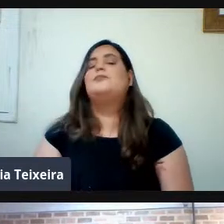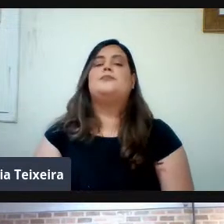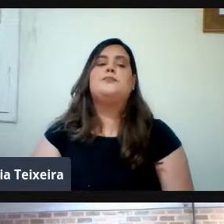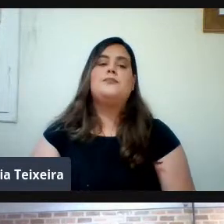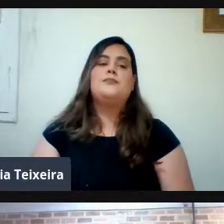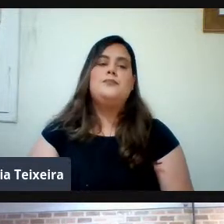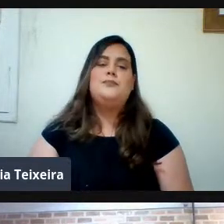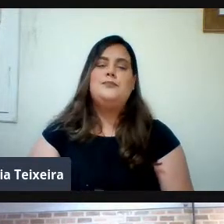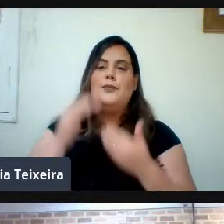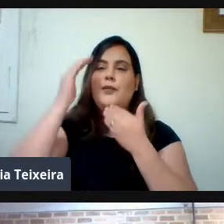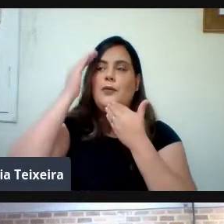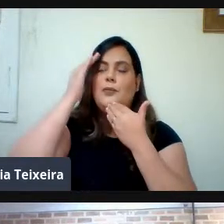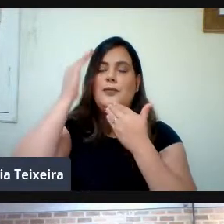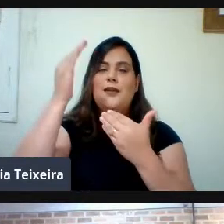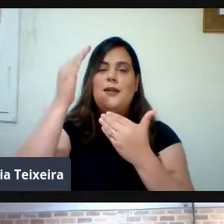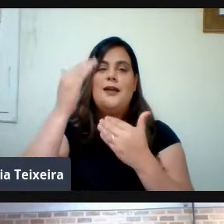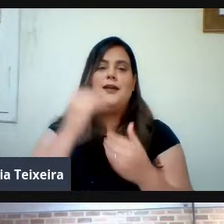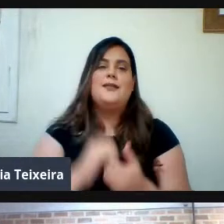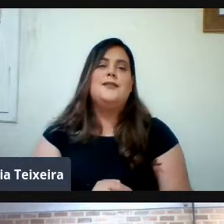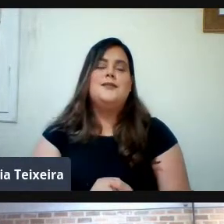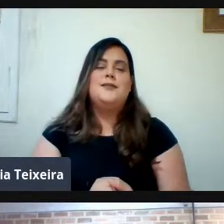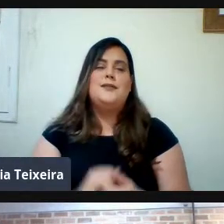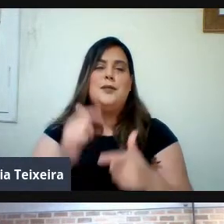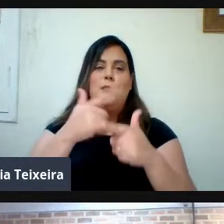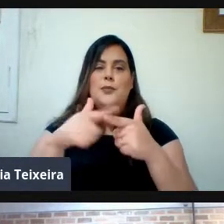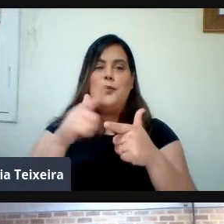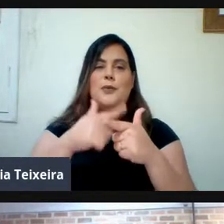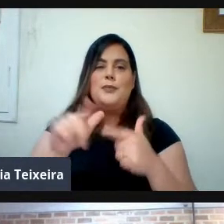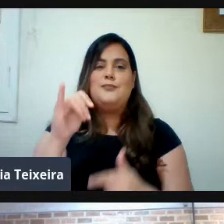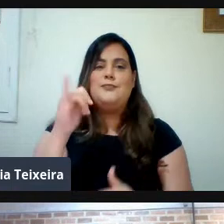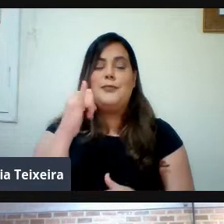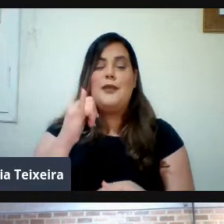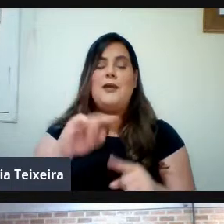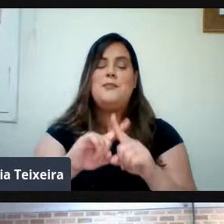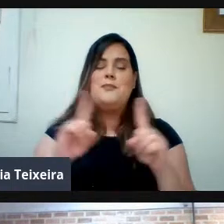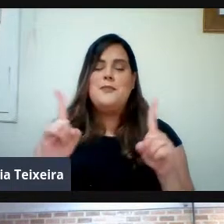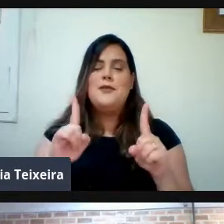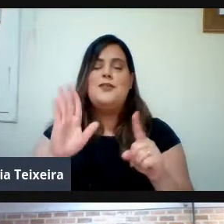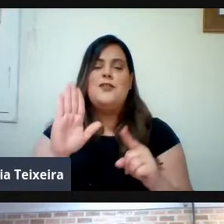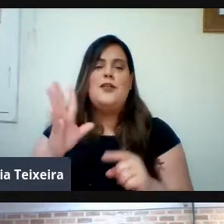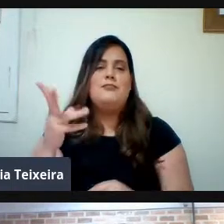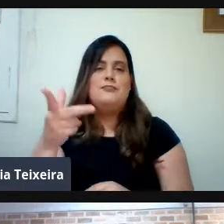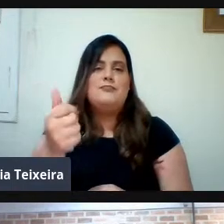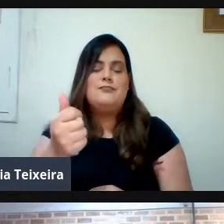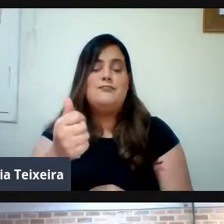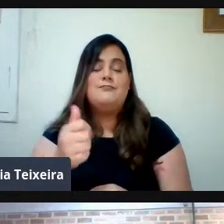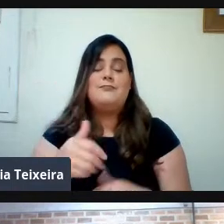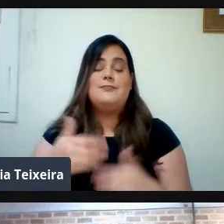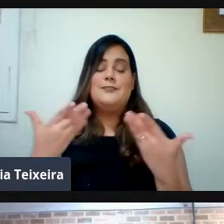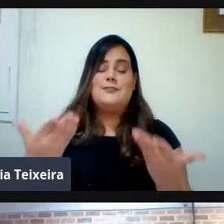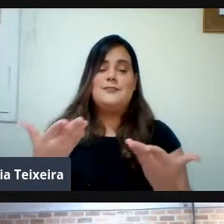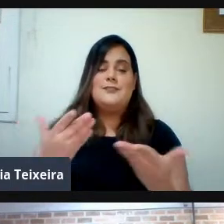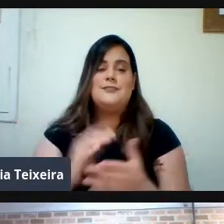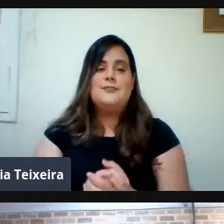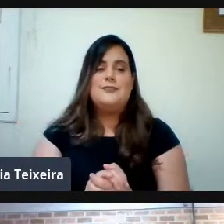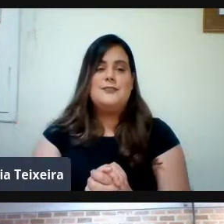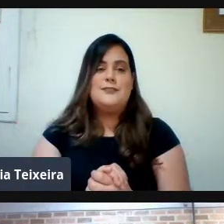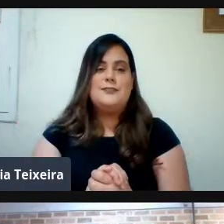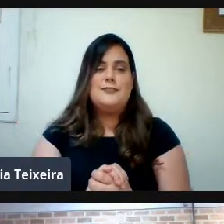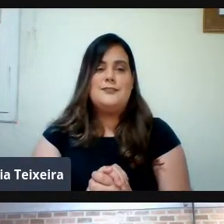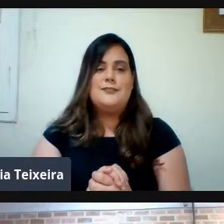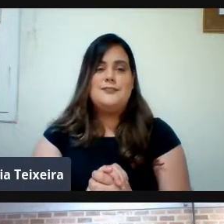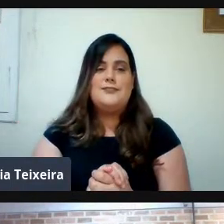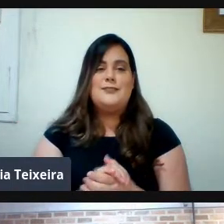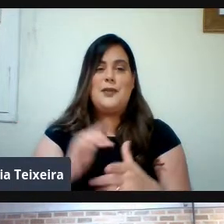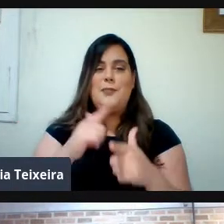Obrigado Tivemos problemas Aqui de energia Mas voltamos Enfim Esses problemas